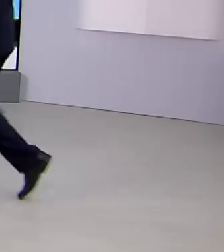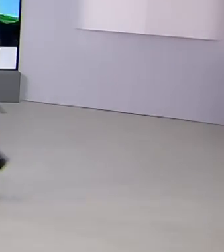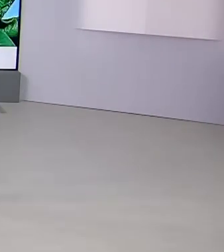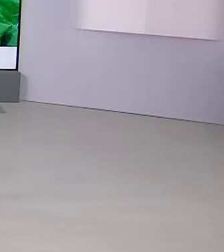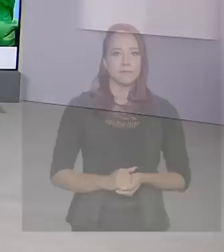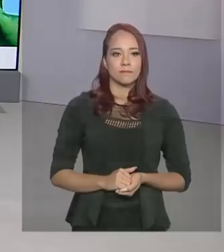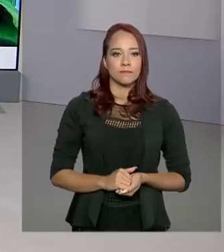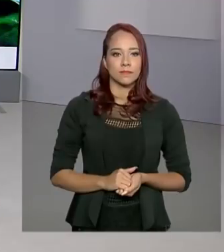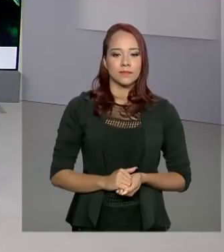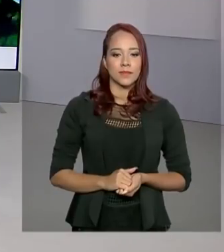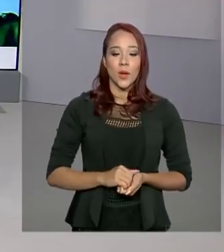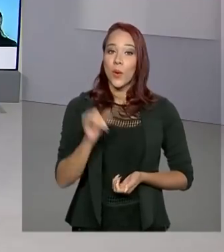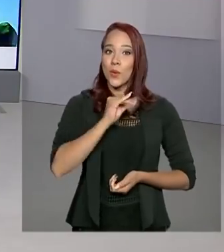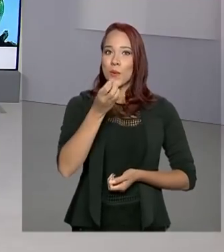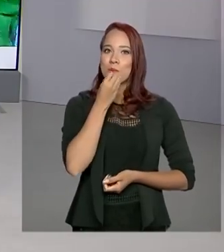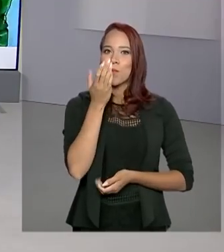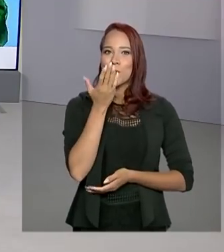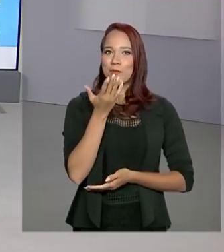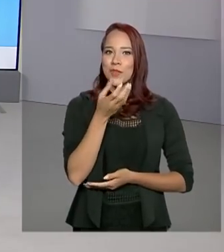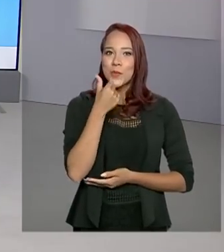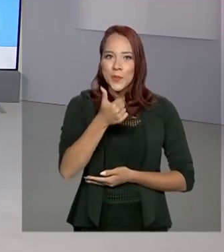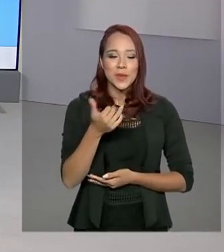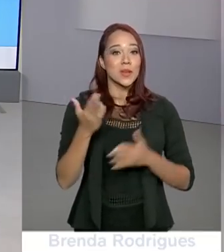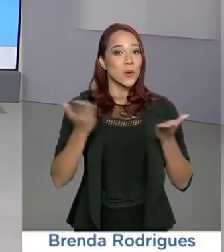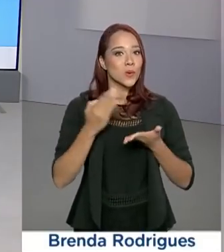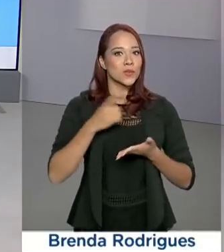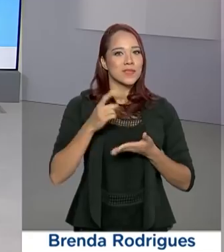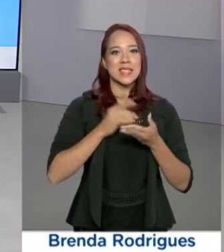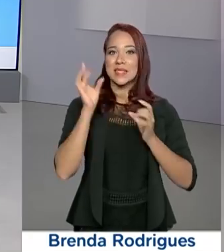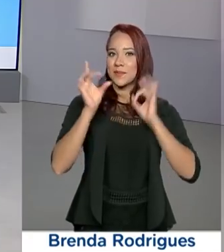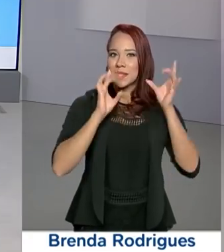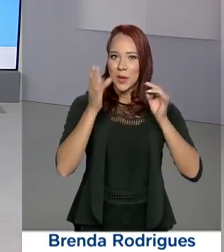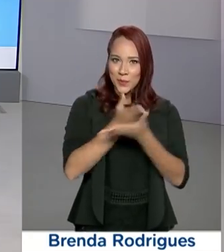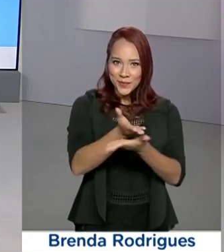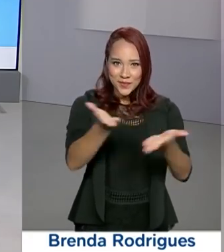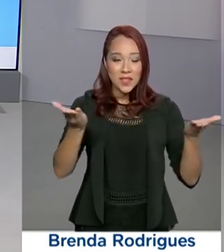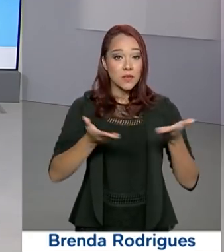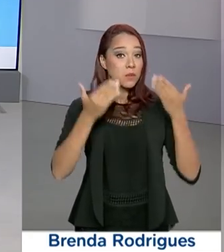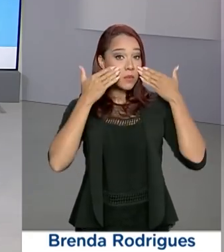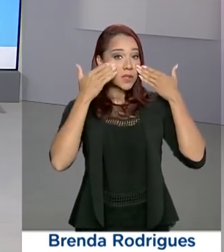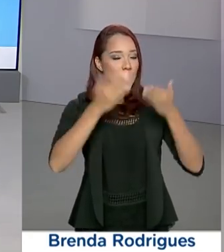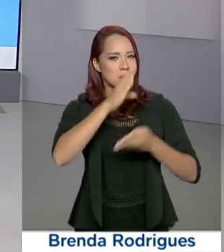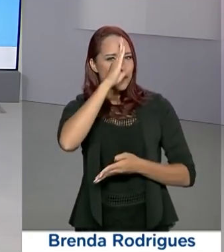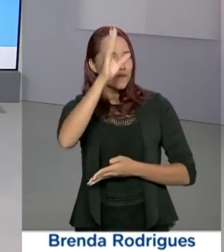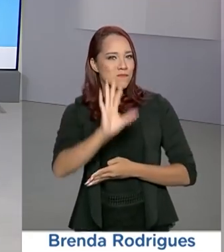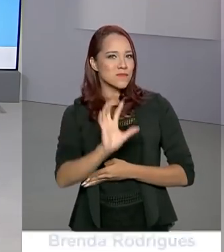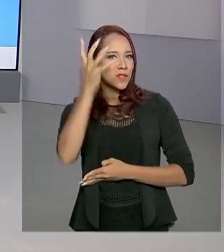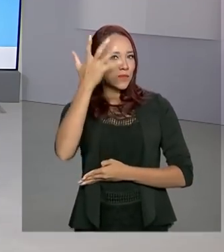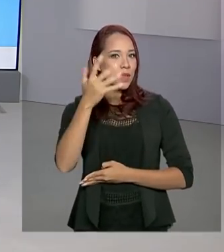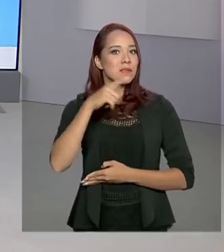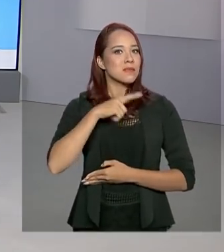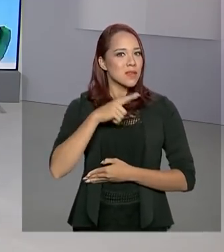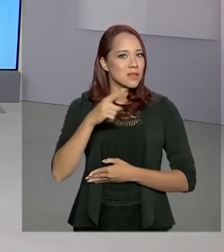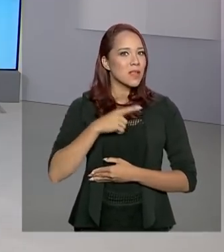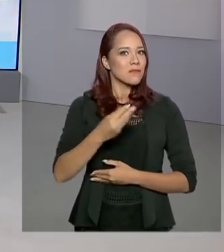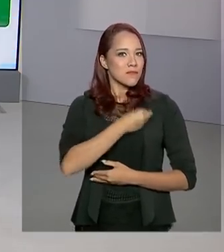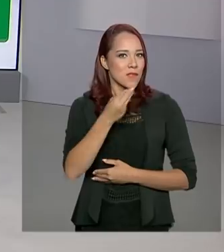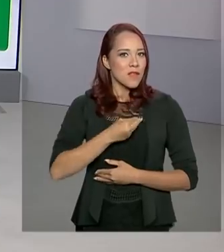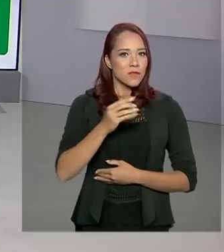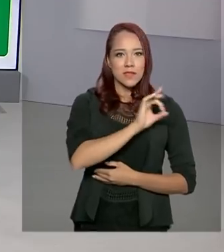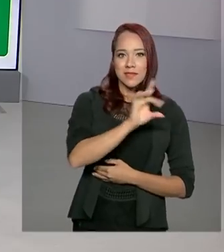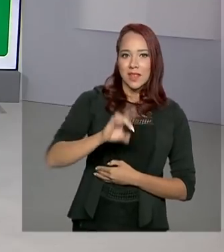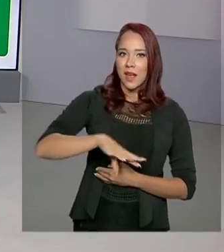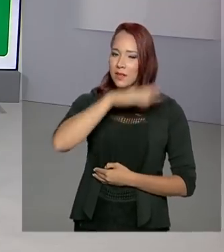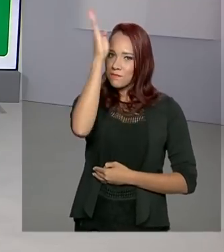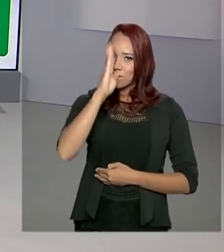Olá, estamos no ar com um programa especial para você. Vamos mostrar os principais acontecimentos que influenciaram a vida de cada